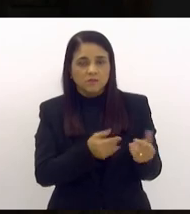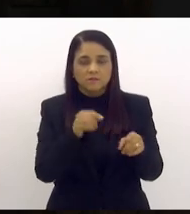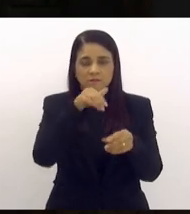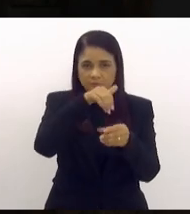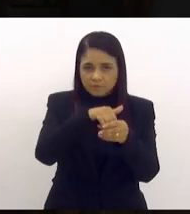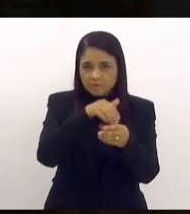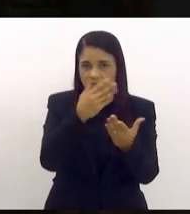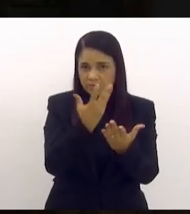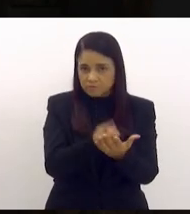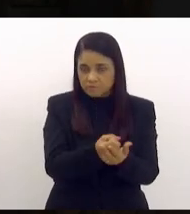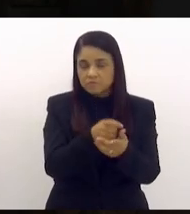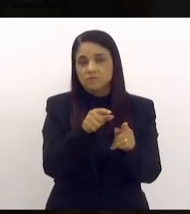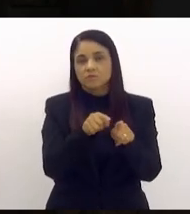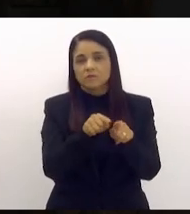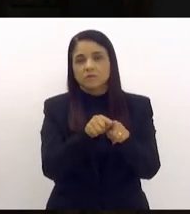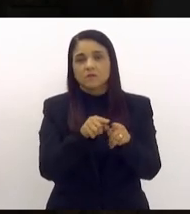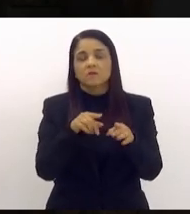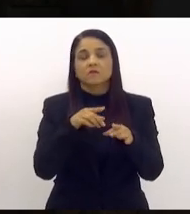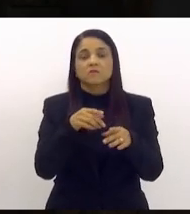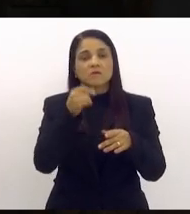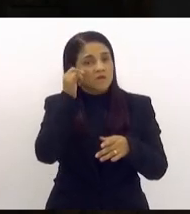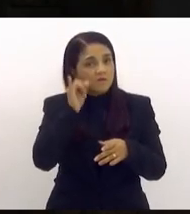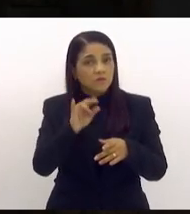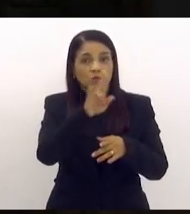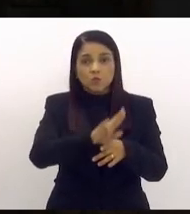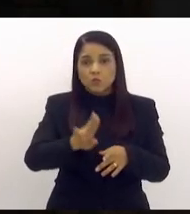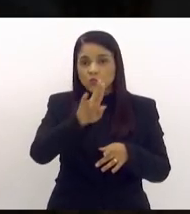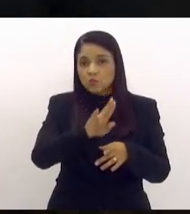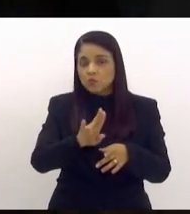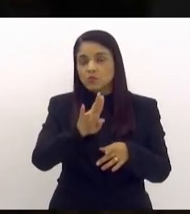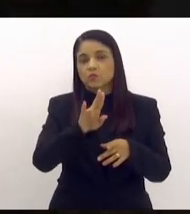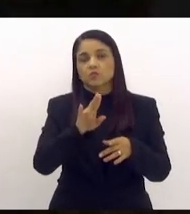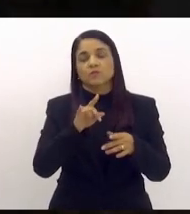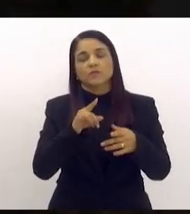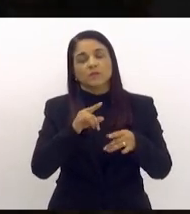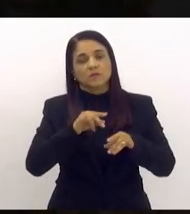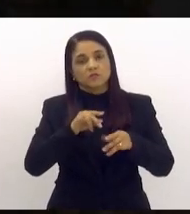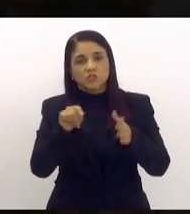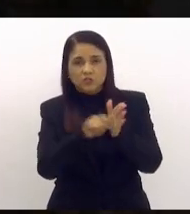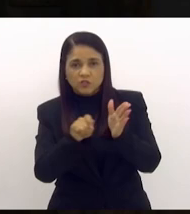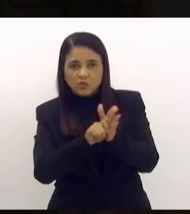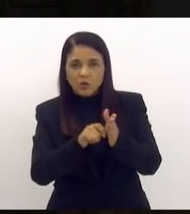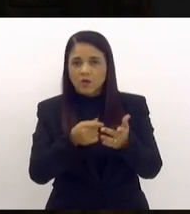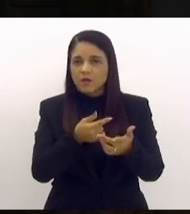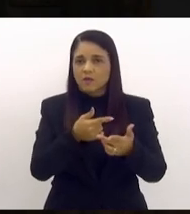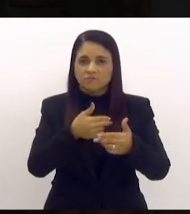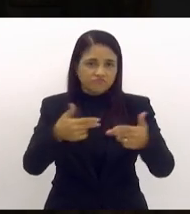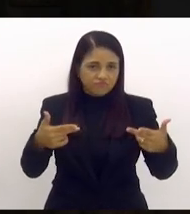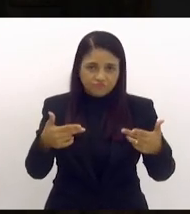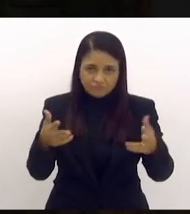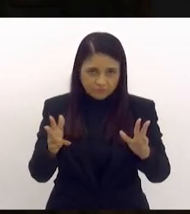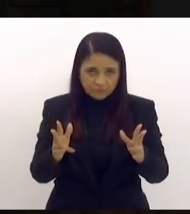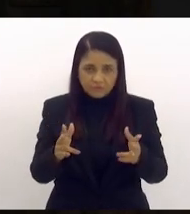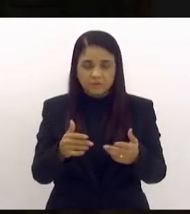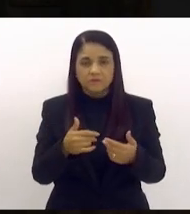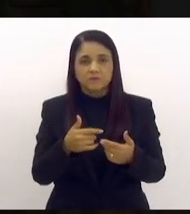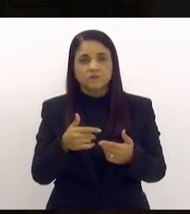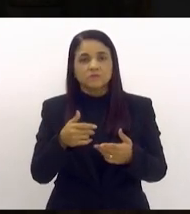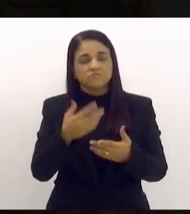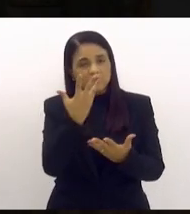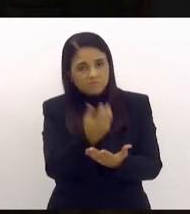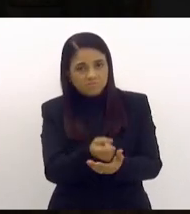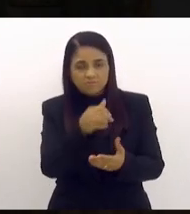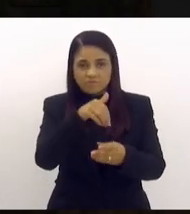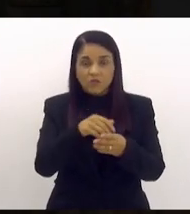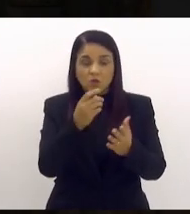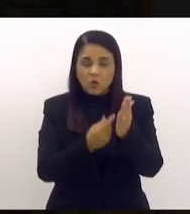emenda da Comissão de Constituição de Justiça de Prevenção ao Uso de Drogas, Dependentes Químicos em Geral, em Geral Favorável,